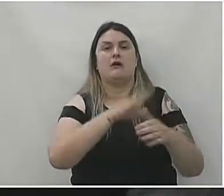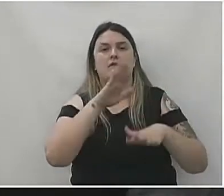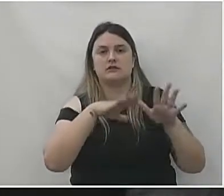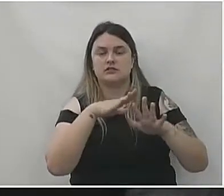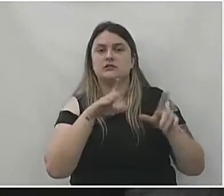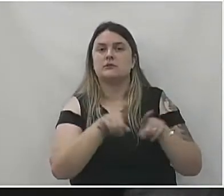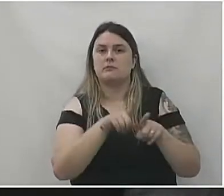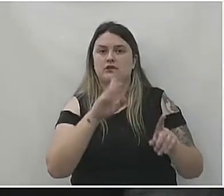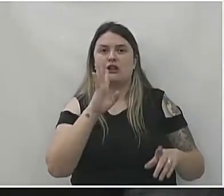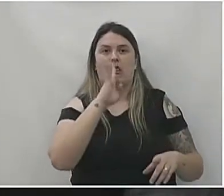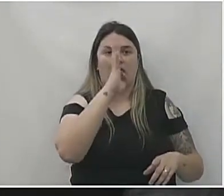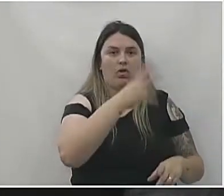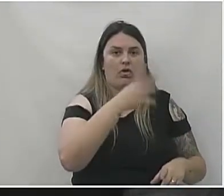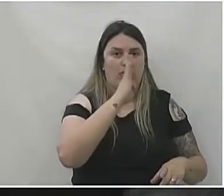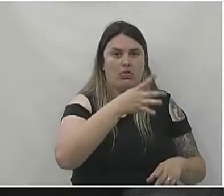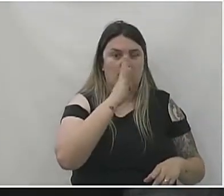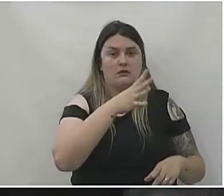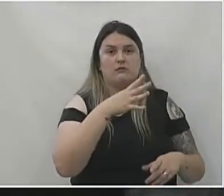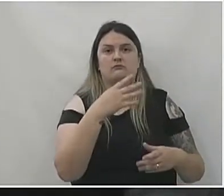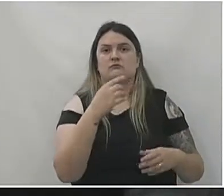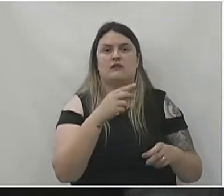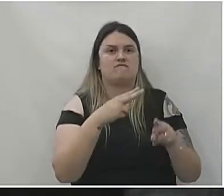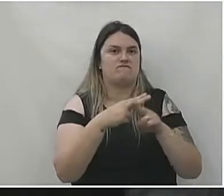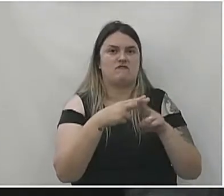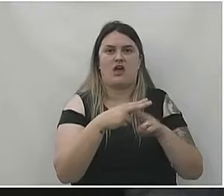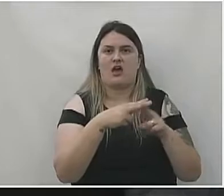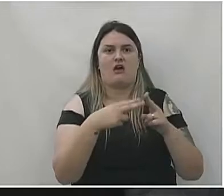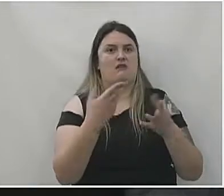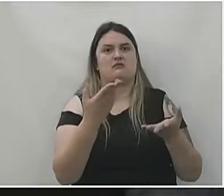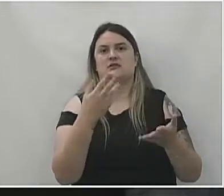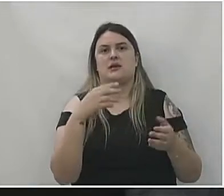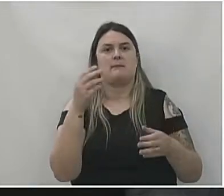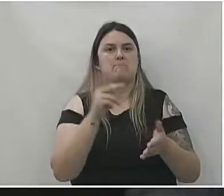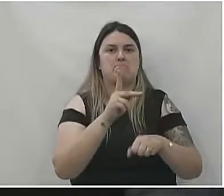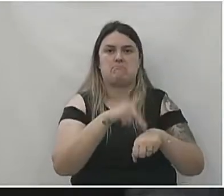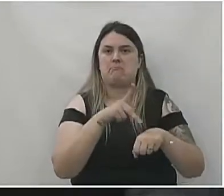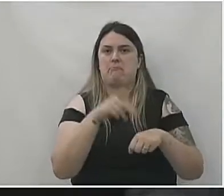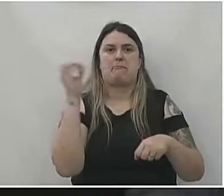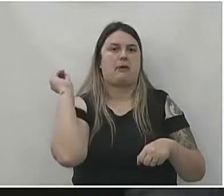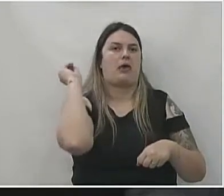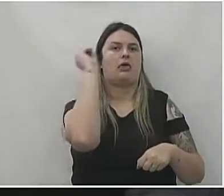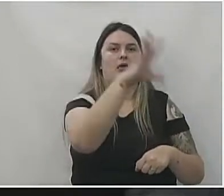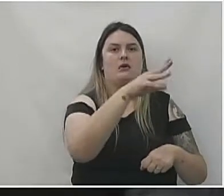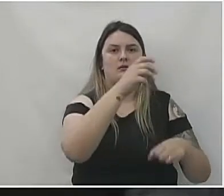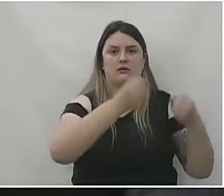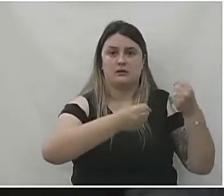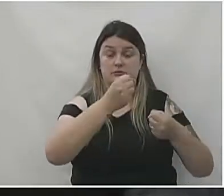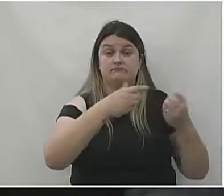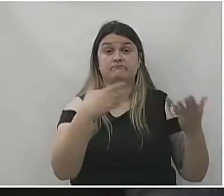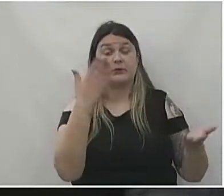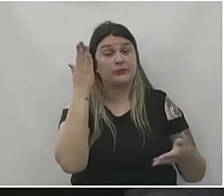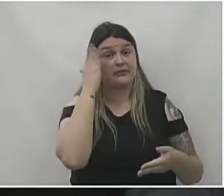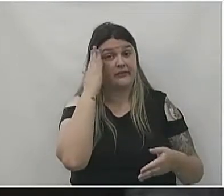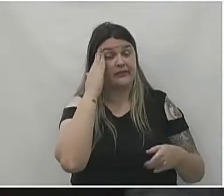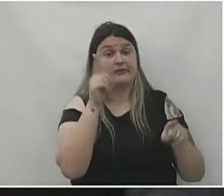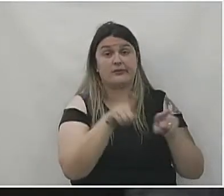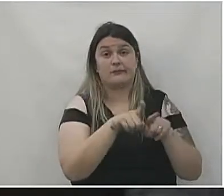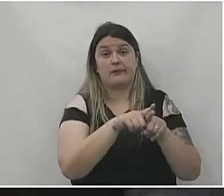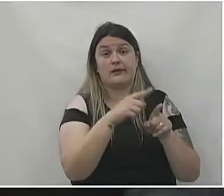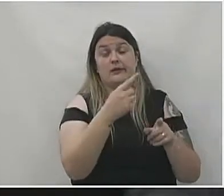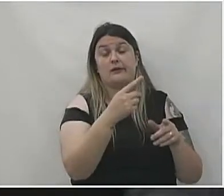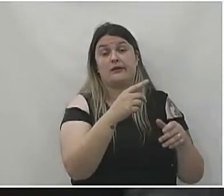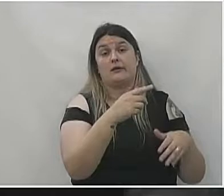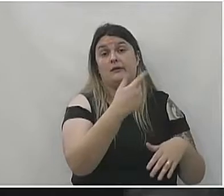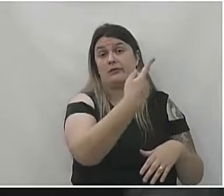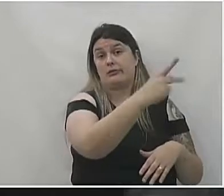vezes já foram ameaçadas, né, com faca, facão, levaram pedrada no carro. Então tem que entender também esse lado